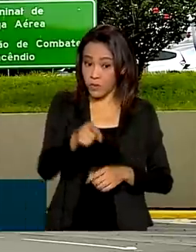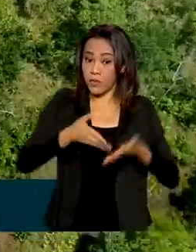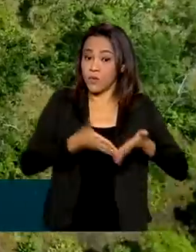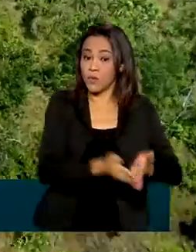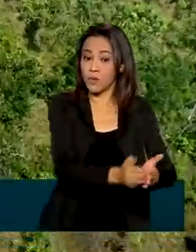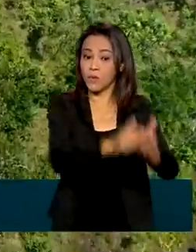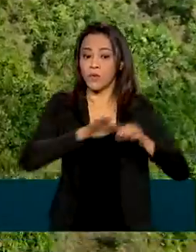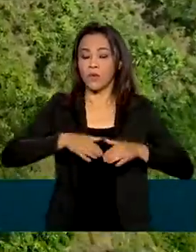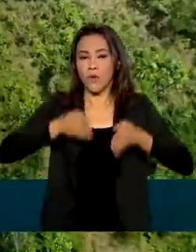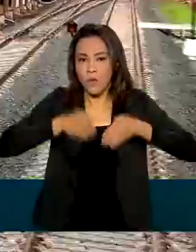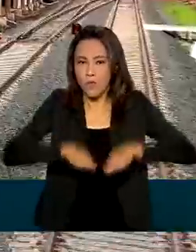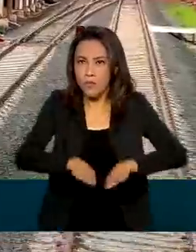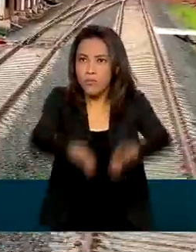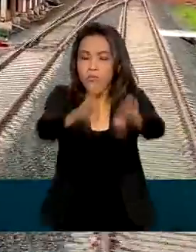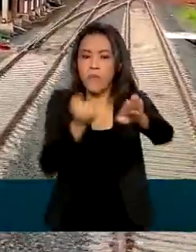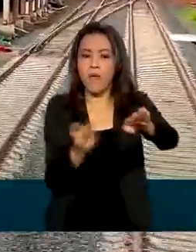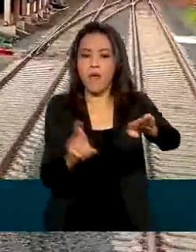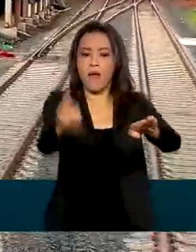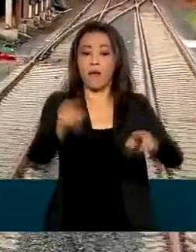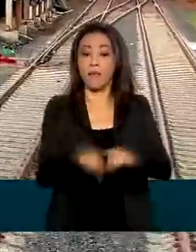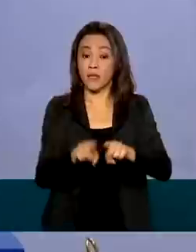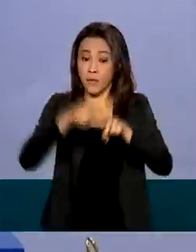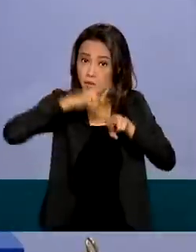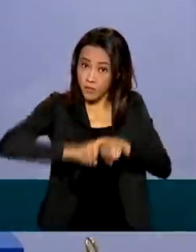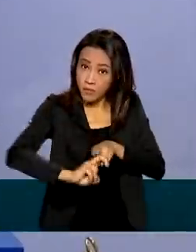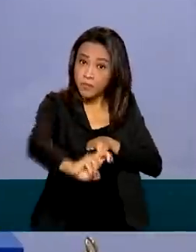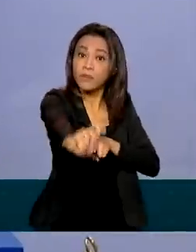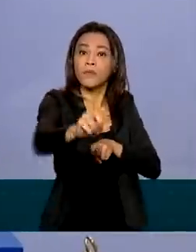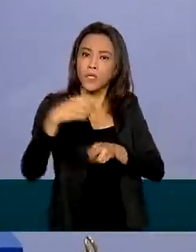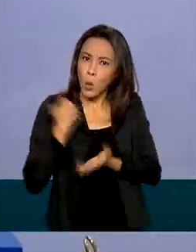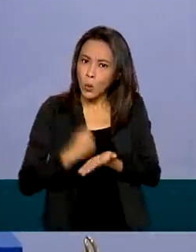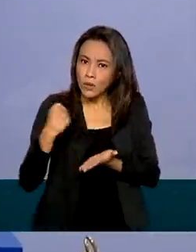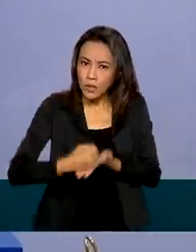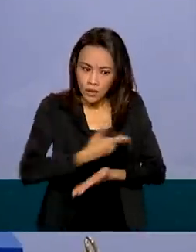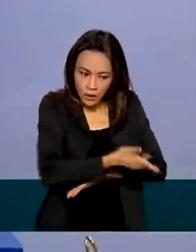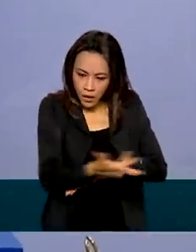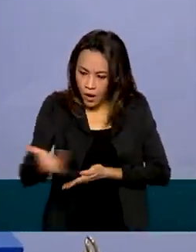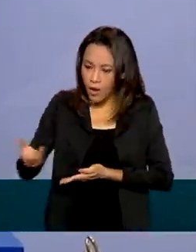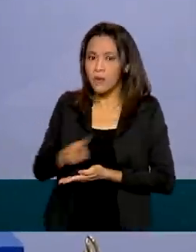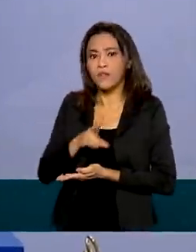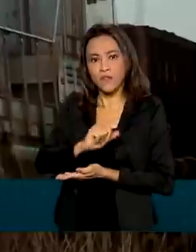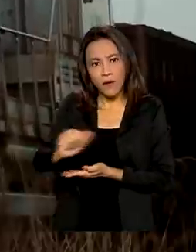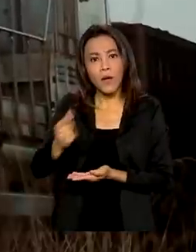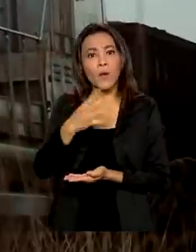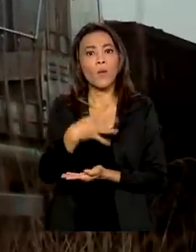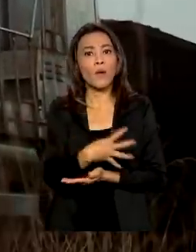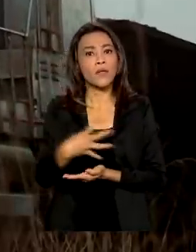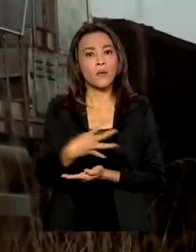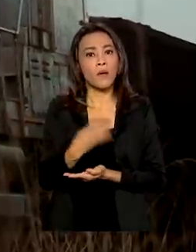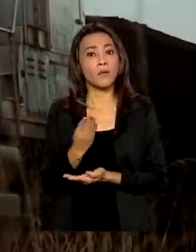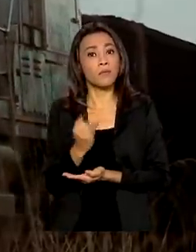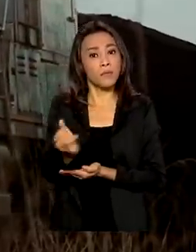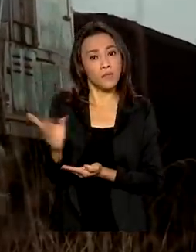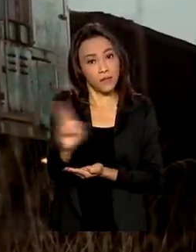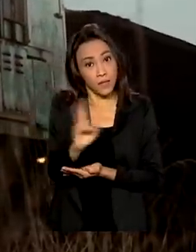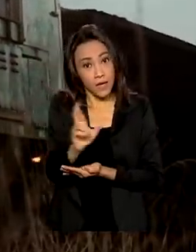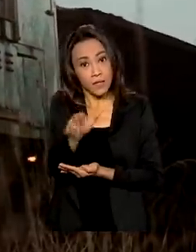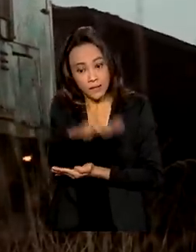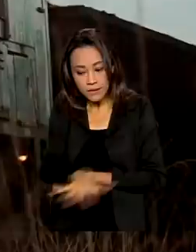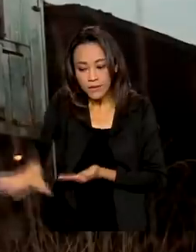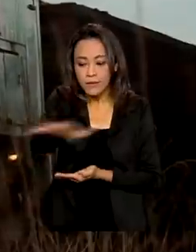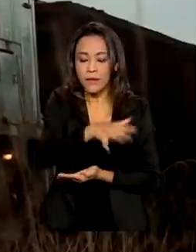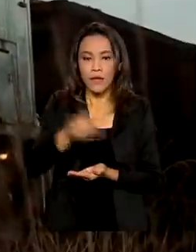aeroportos, rodovias e a ferrovia Norte-Sul. Contratos que vão liberar 44 bilhões de reais em